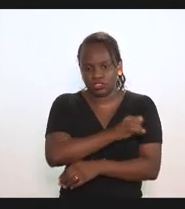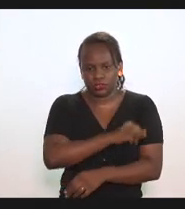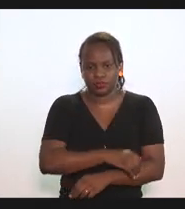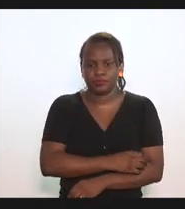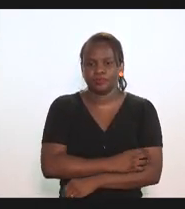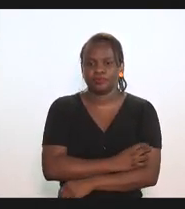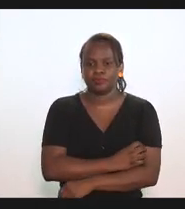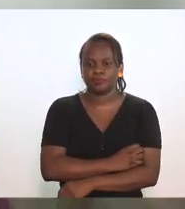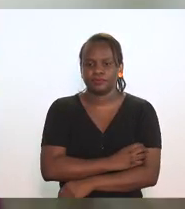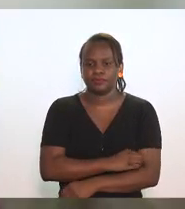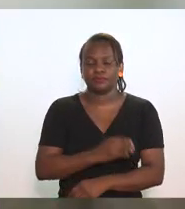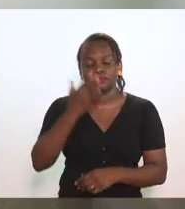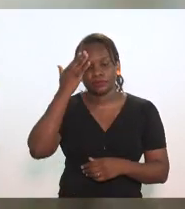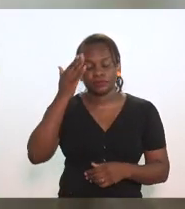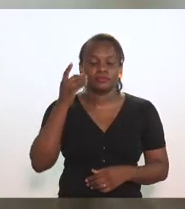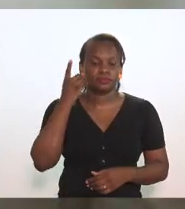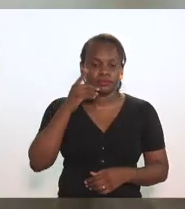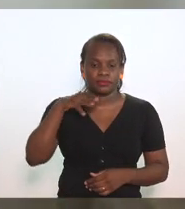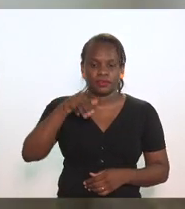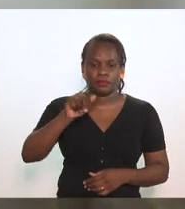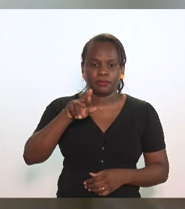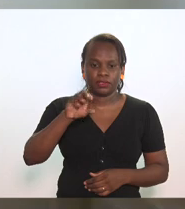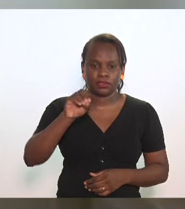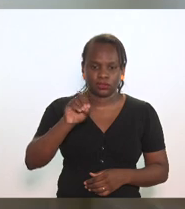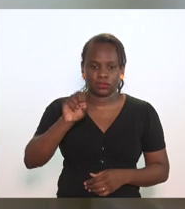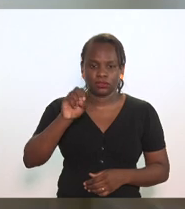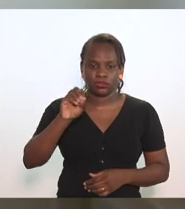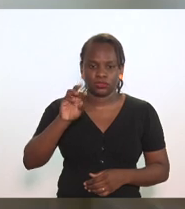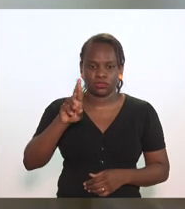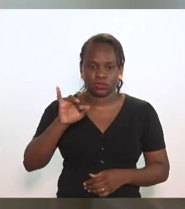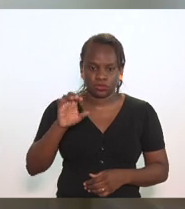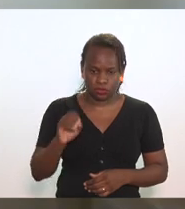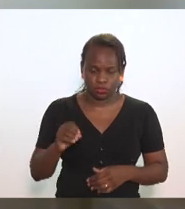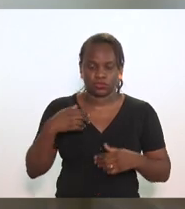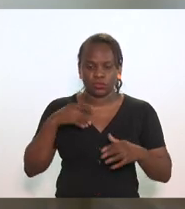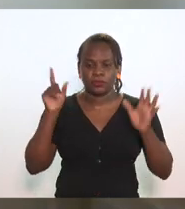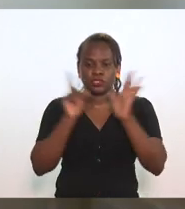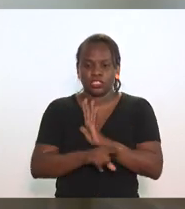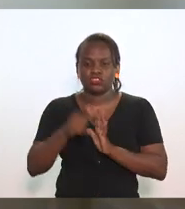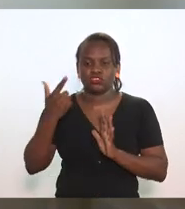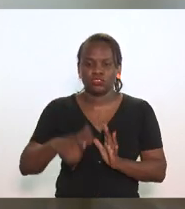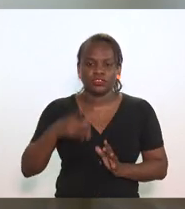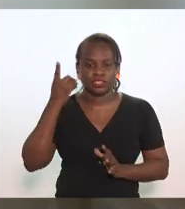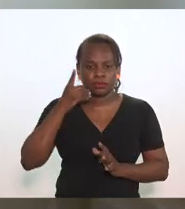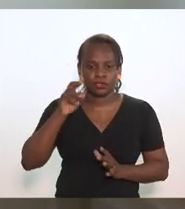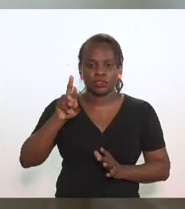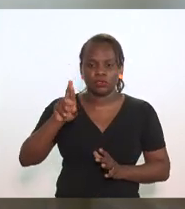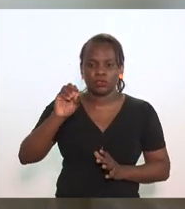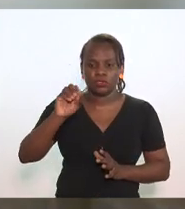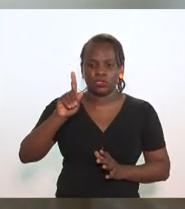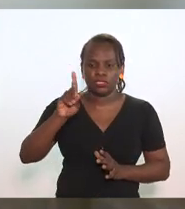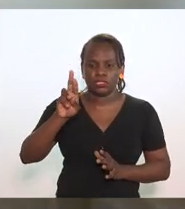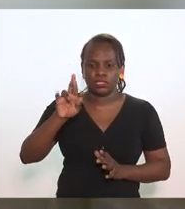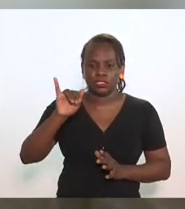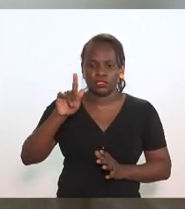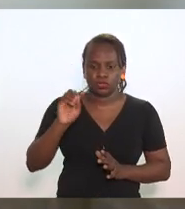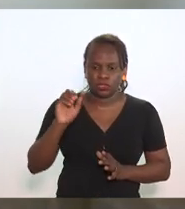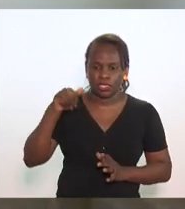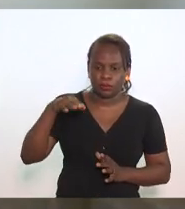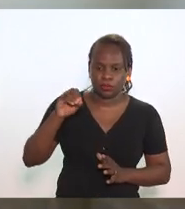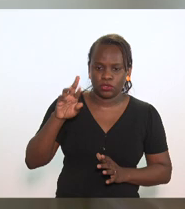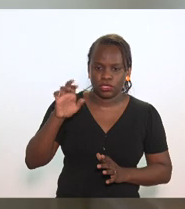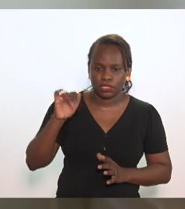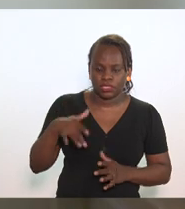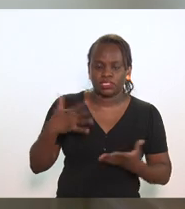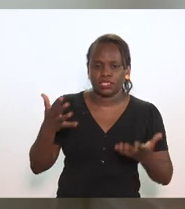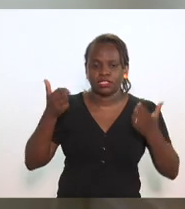obrigado deputado Mauro Osório vou arguir novamente o deputado Rodrigo Amorim que queria fazer